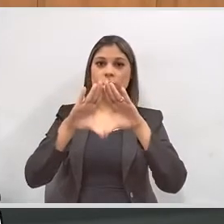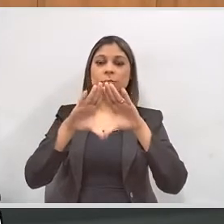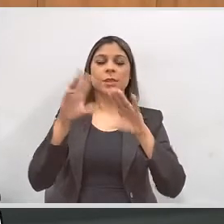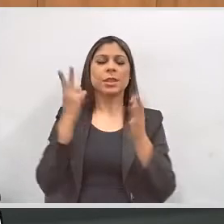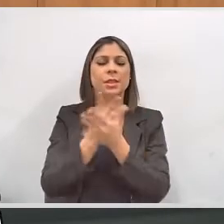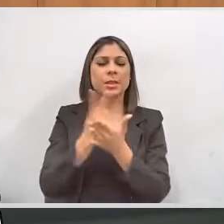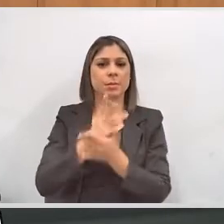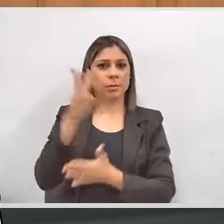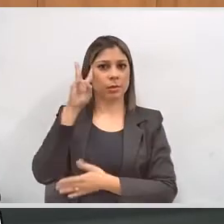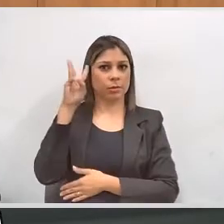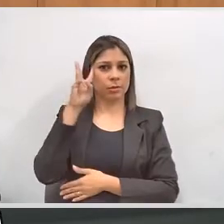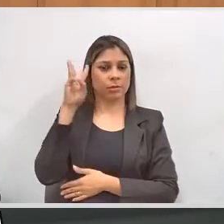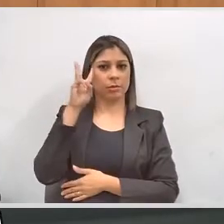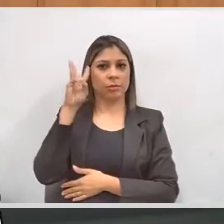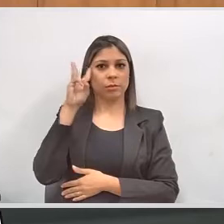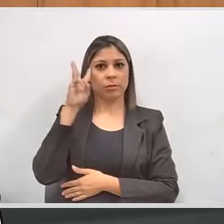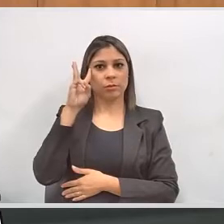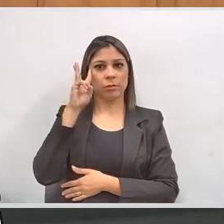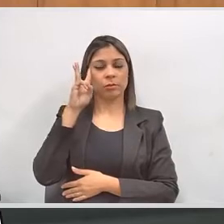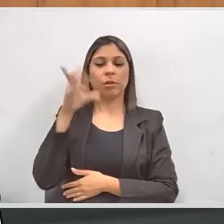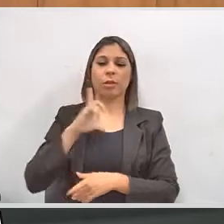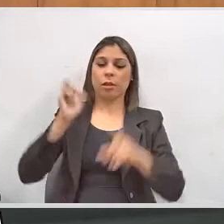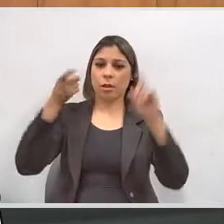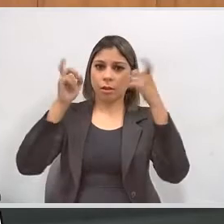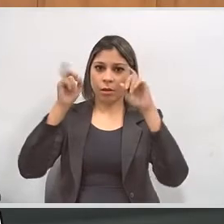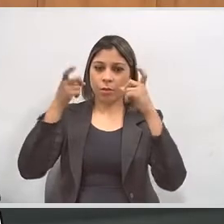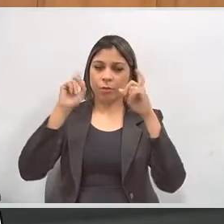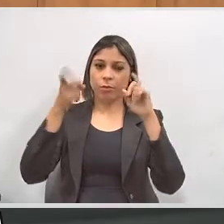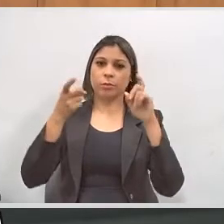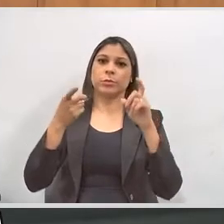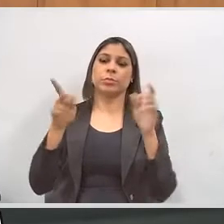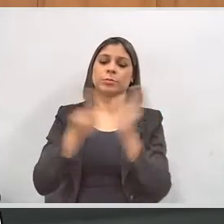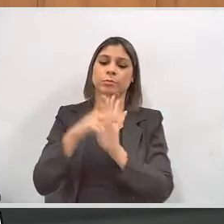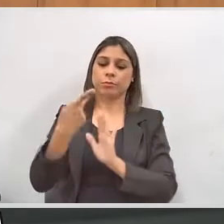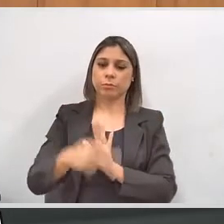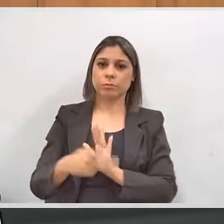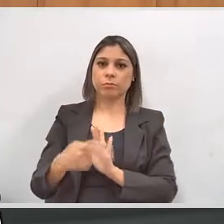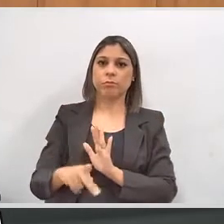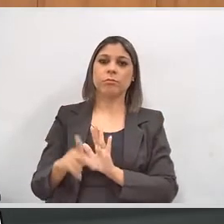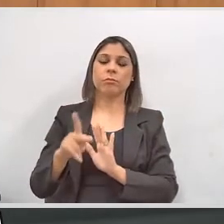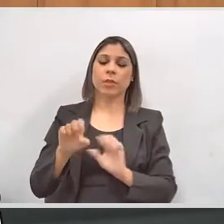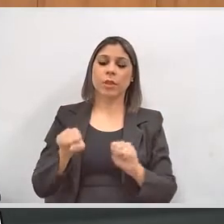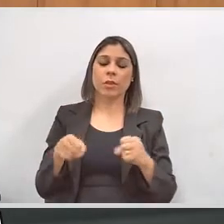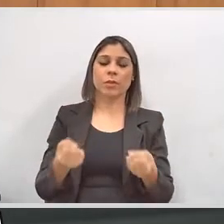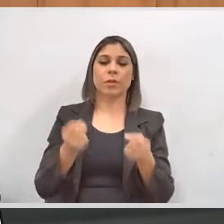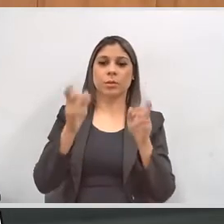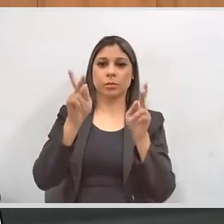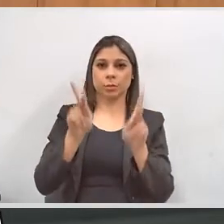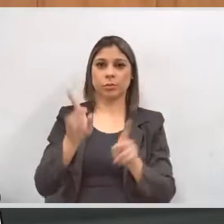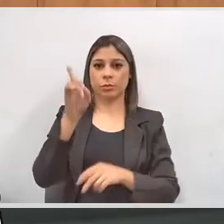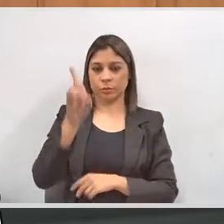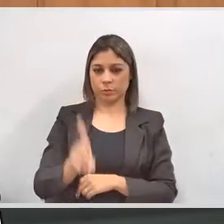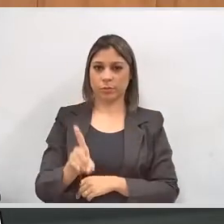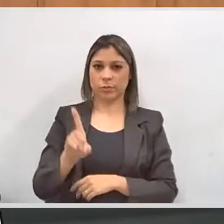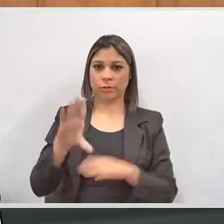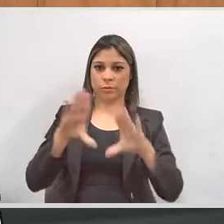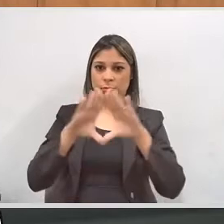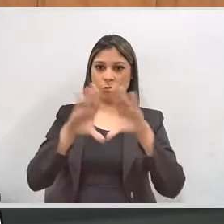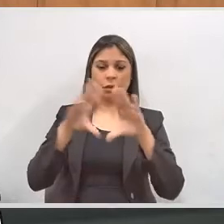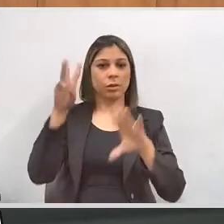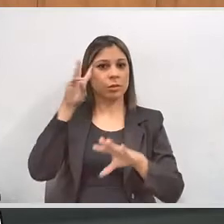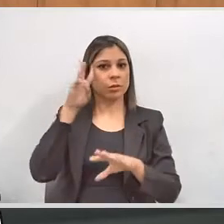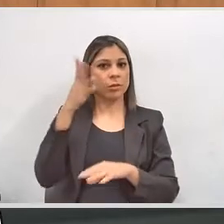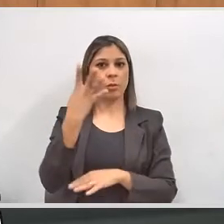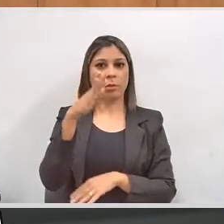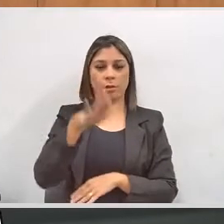comissão, toda terça-feira, nós reunimos ordinariamente na comissão de defesa do direito da pessoa com deficiência na